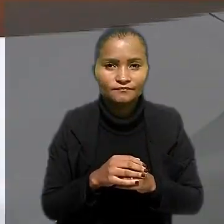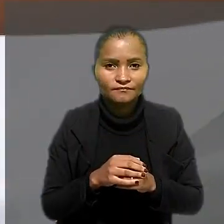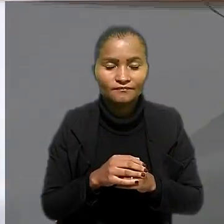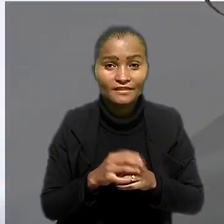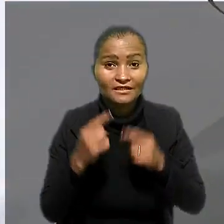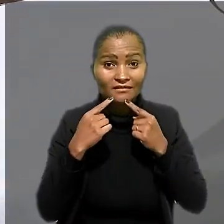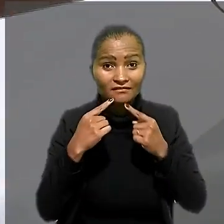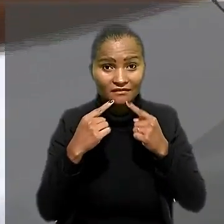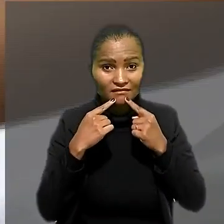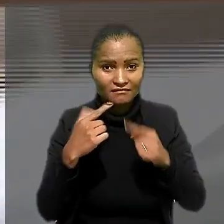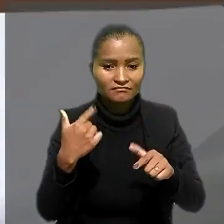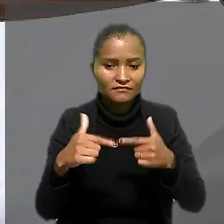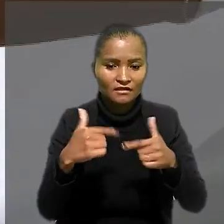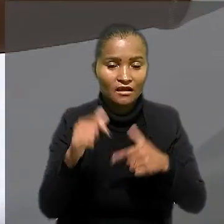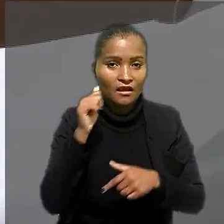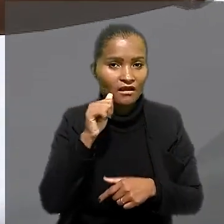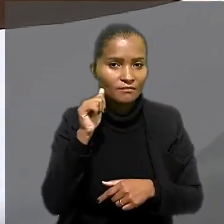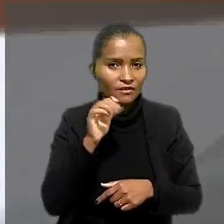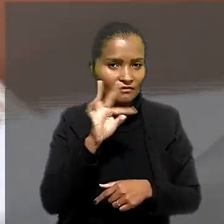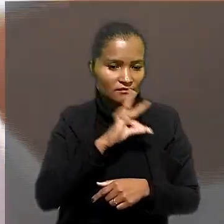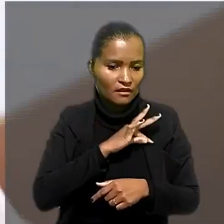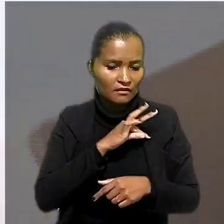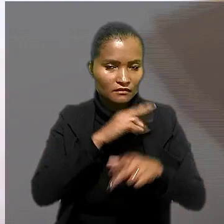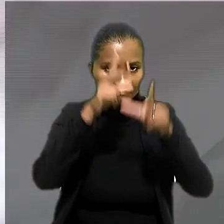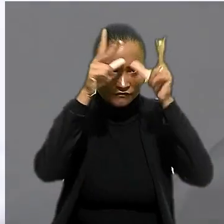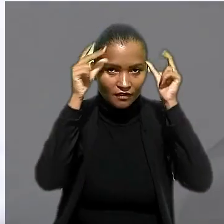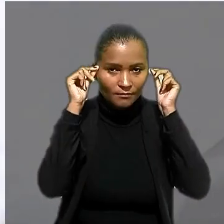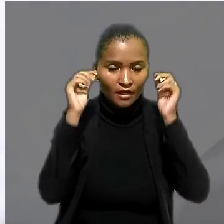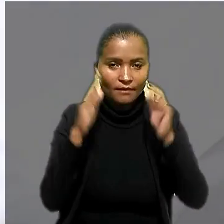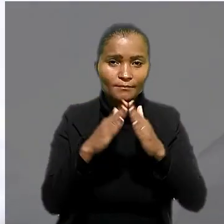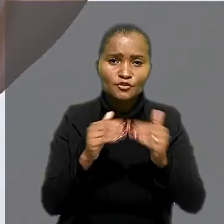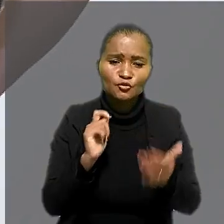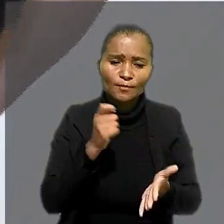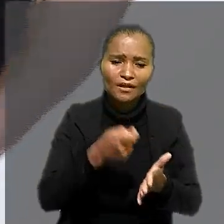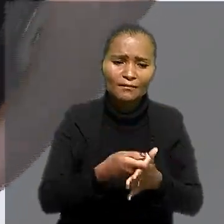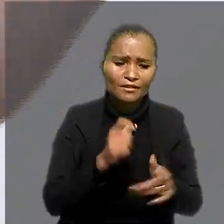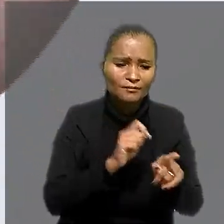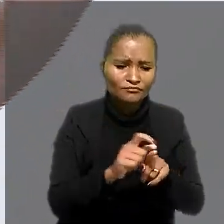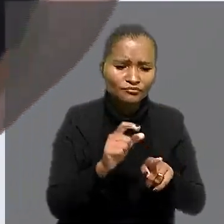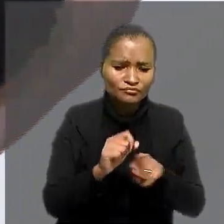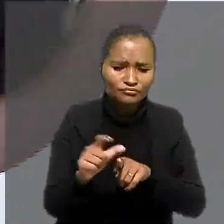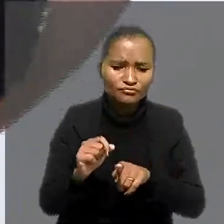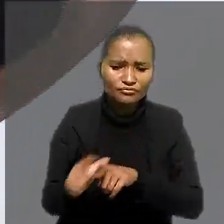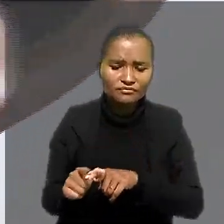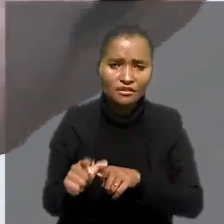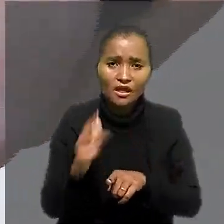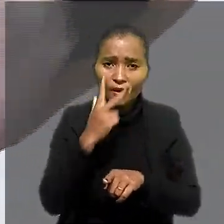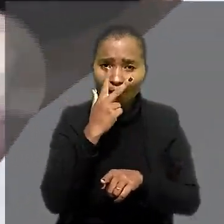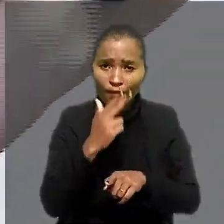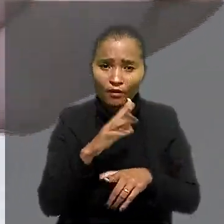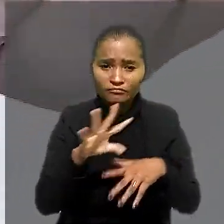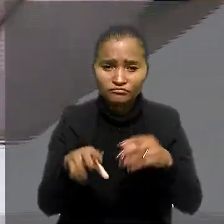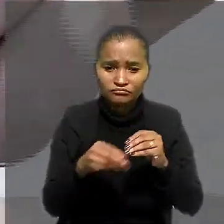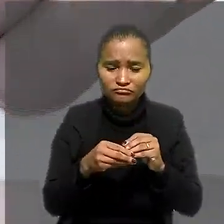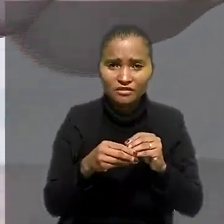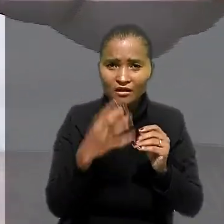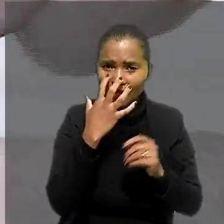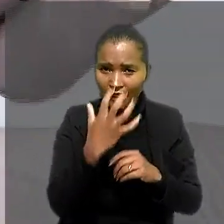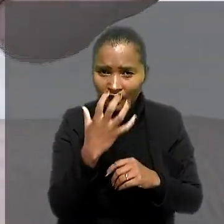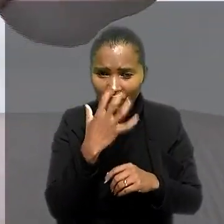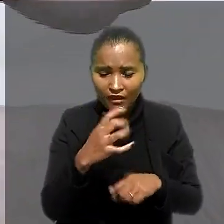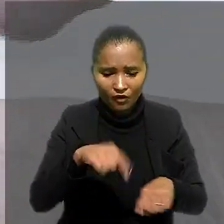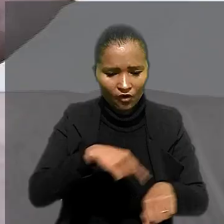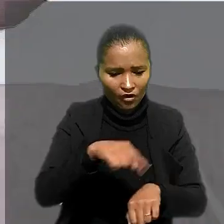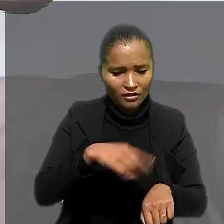Na reclamação trabalhista, a técnica de enfermagem pediu o pagamento de diversas parcelas, como adicional de insalubridade,